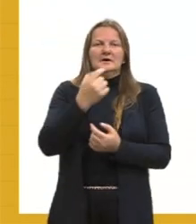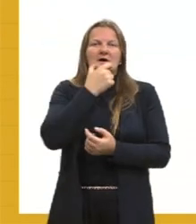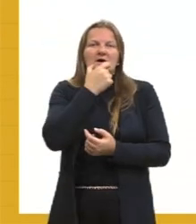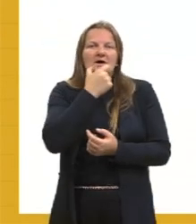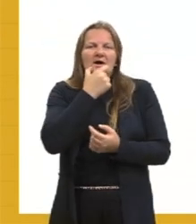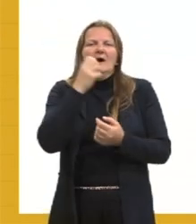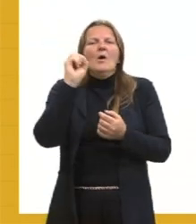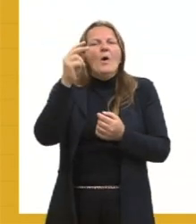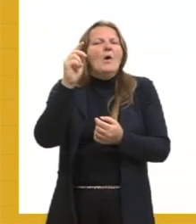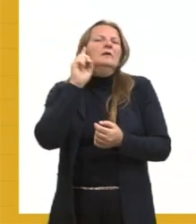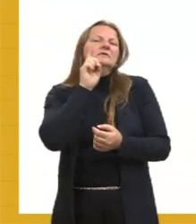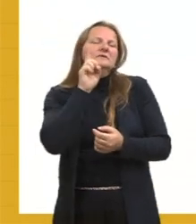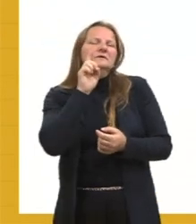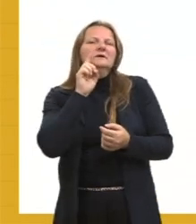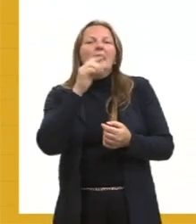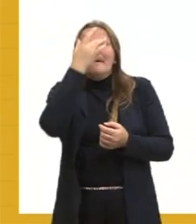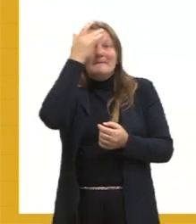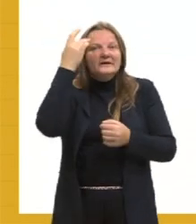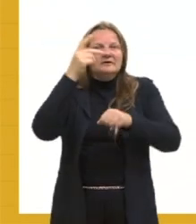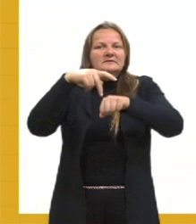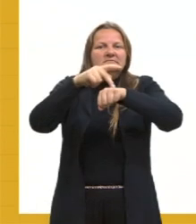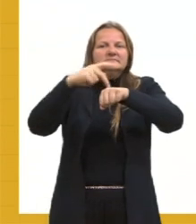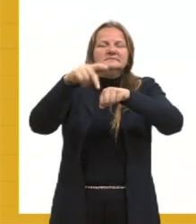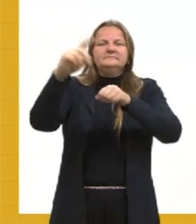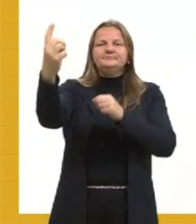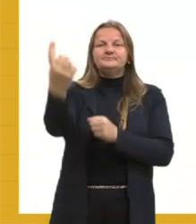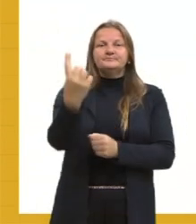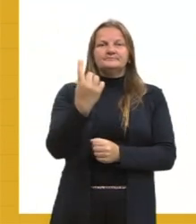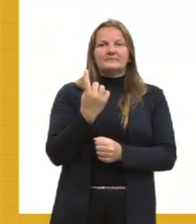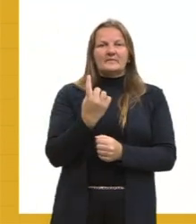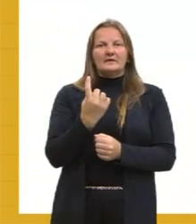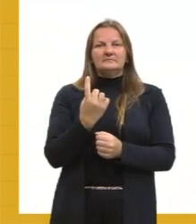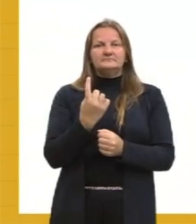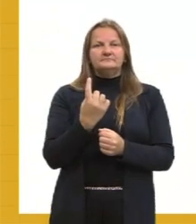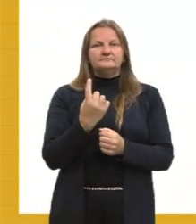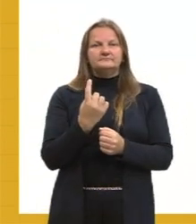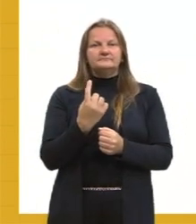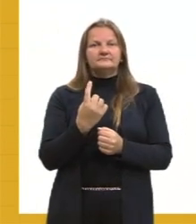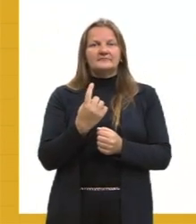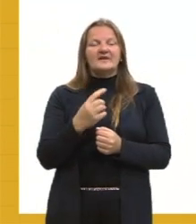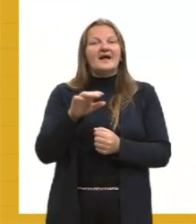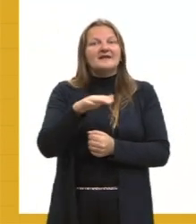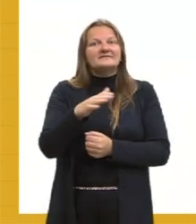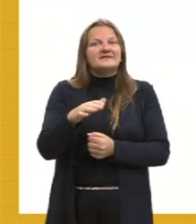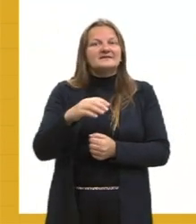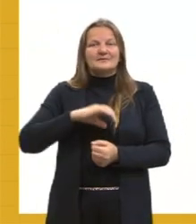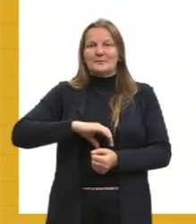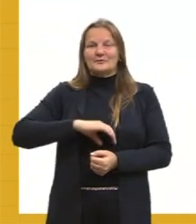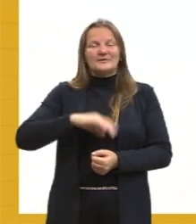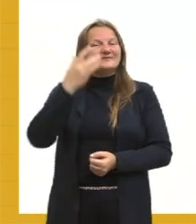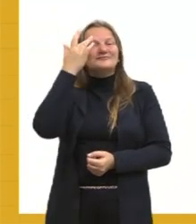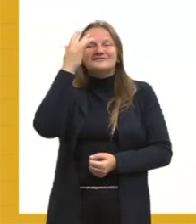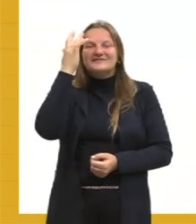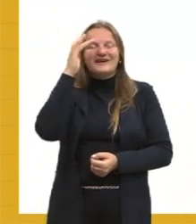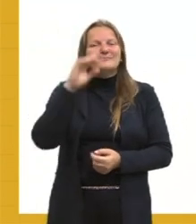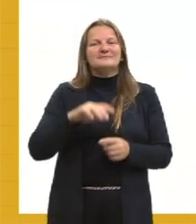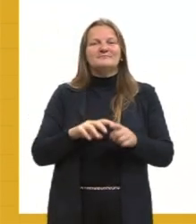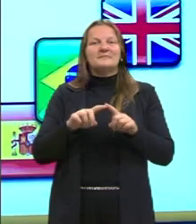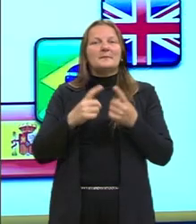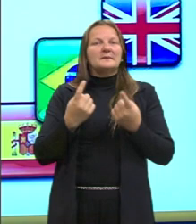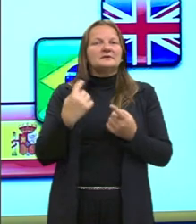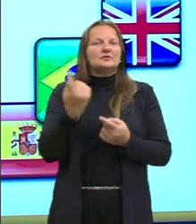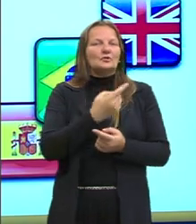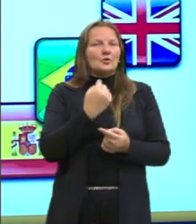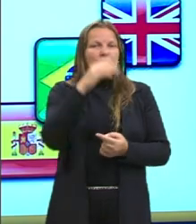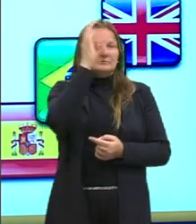Estados Unidos, essa pessoa, ela vem aqui, ela necessariamente não precisa saber a língua portuguesa. Nós,